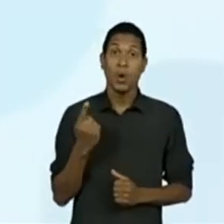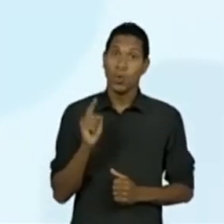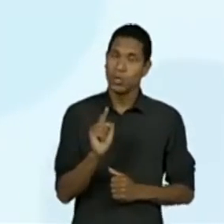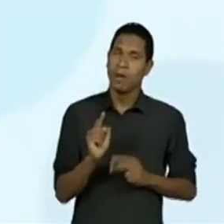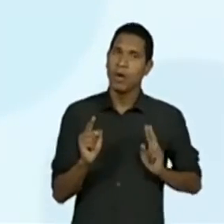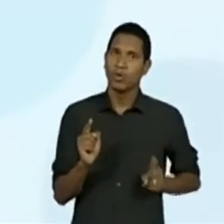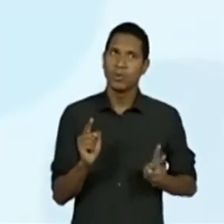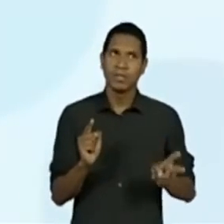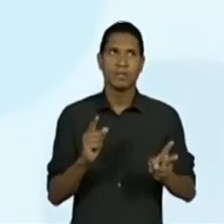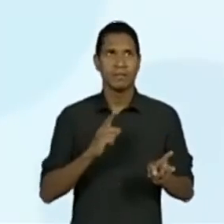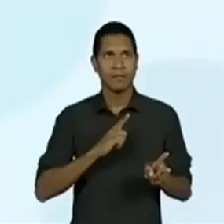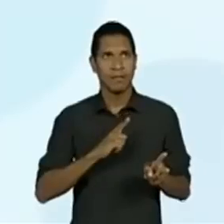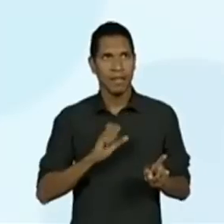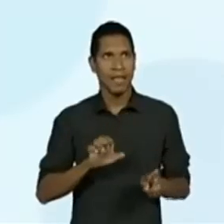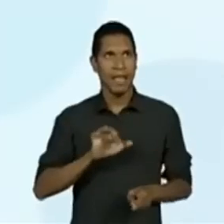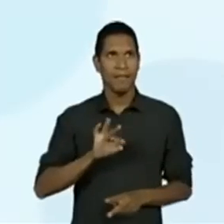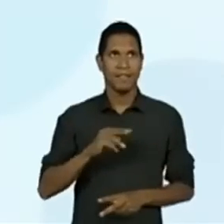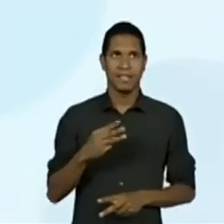continuando, né?